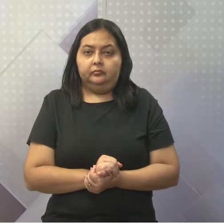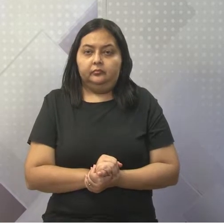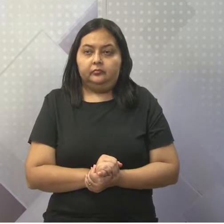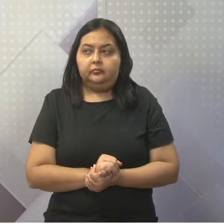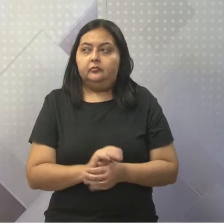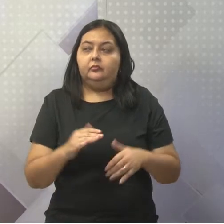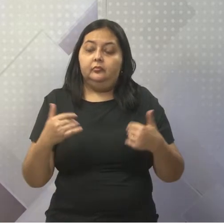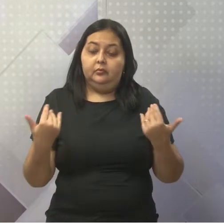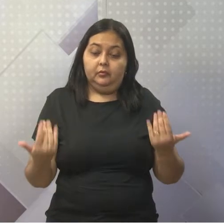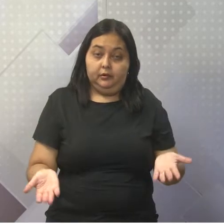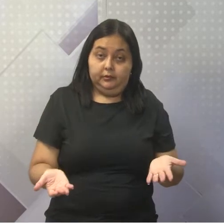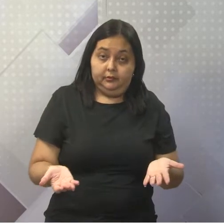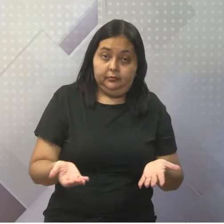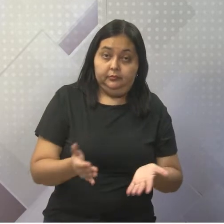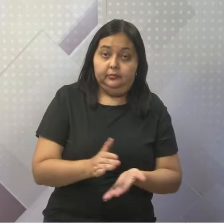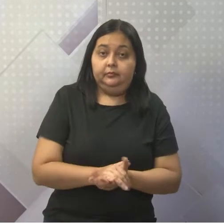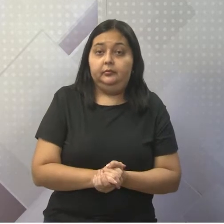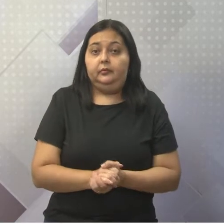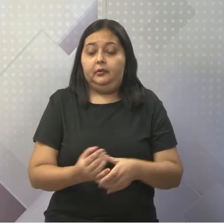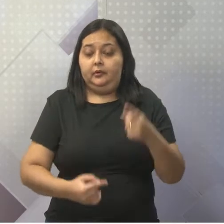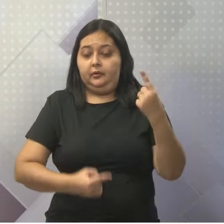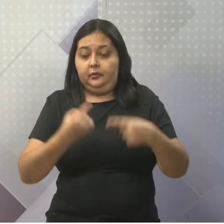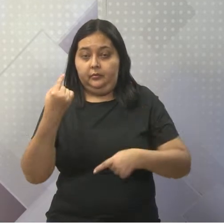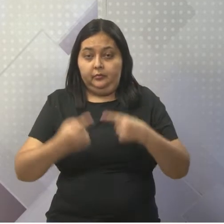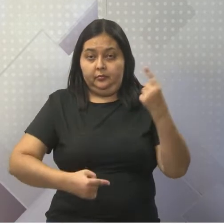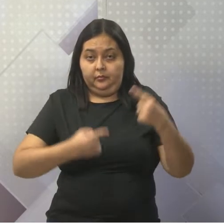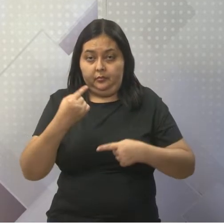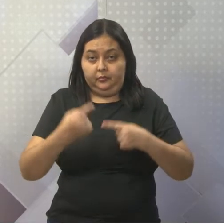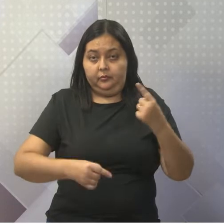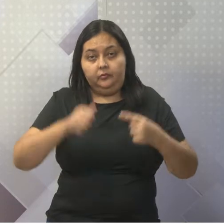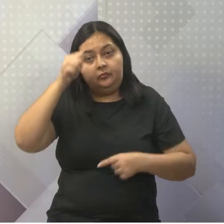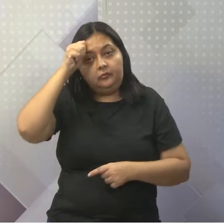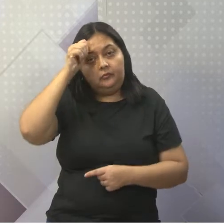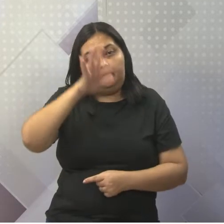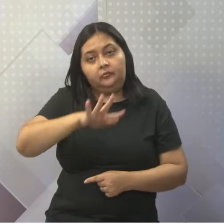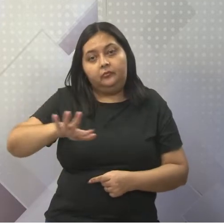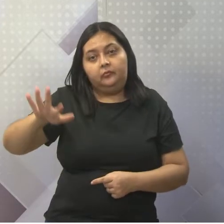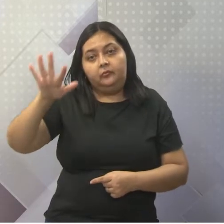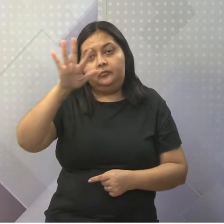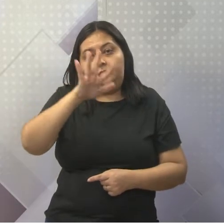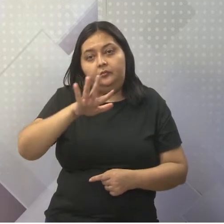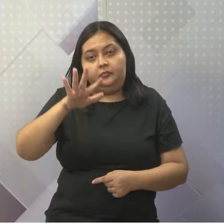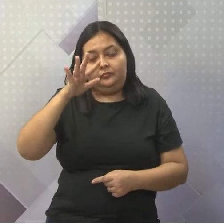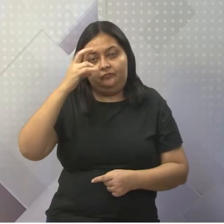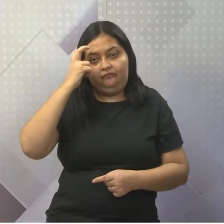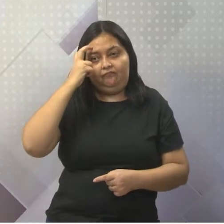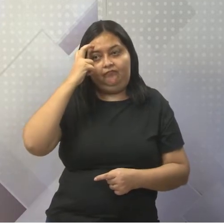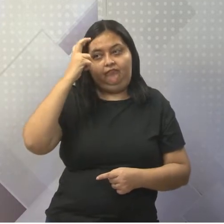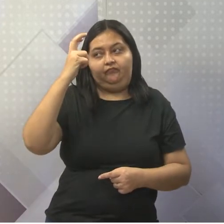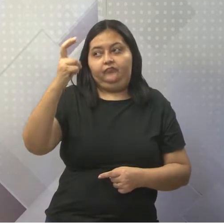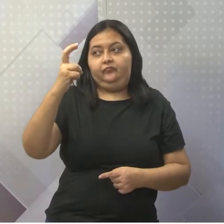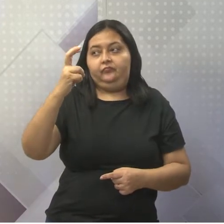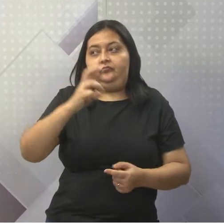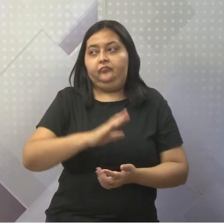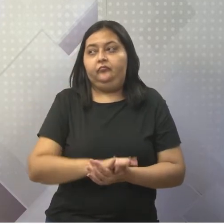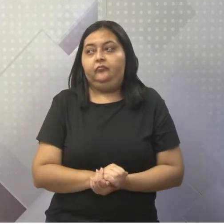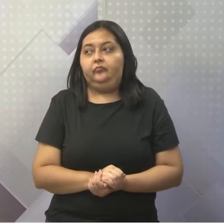Então, paralelamente a essa política, alguns intelectuais africanos, como esses que estão aí, Kawan,